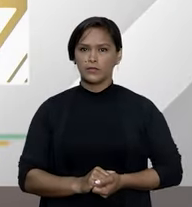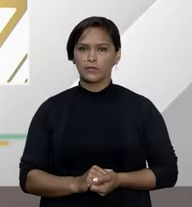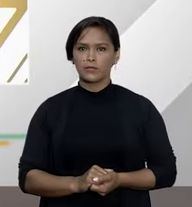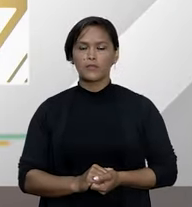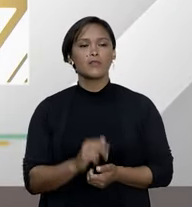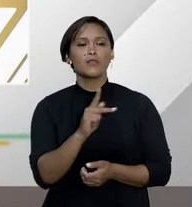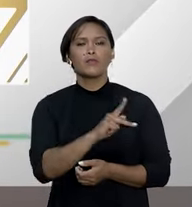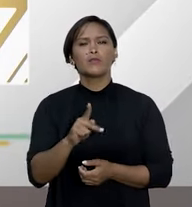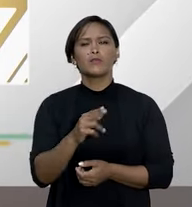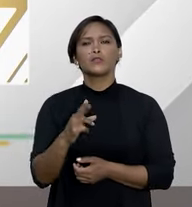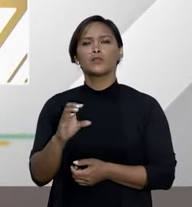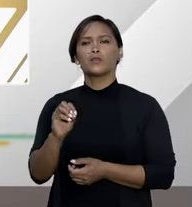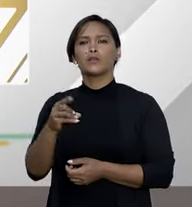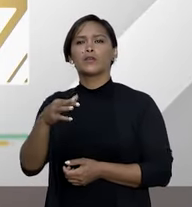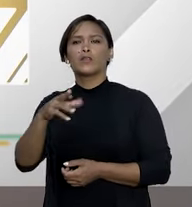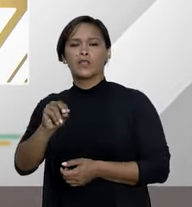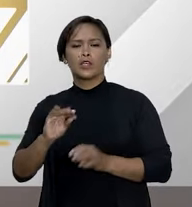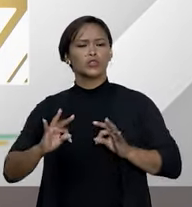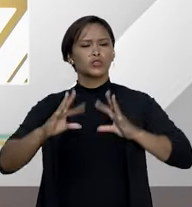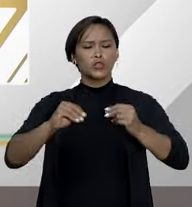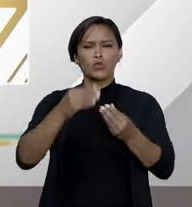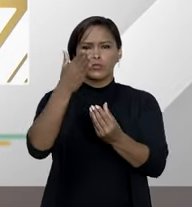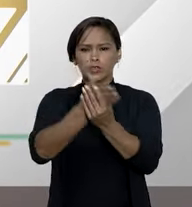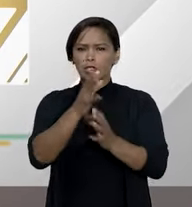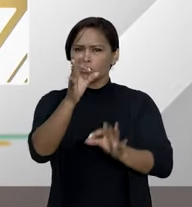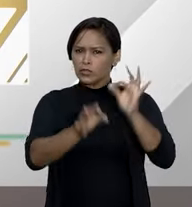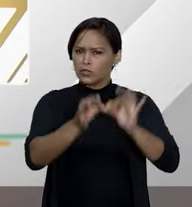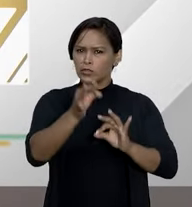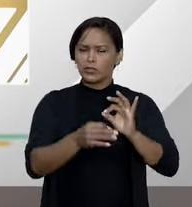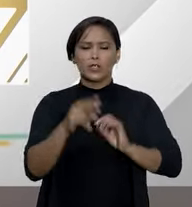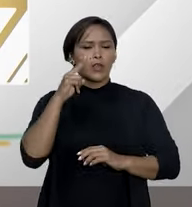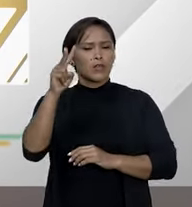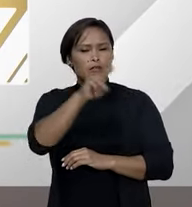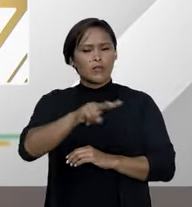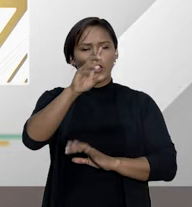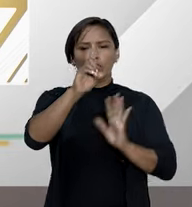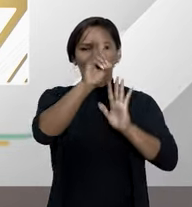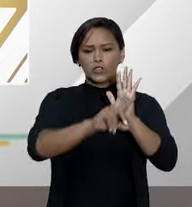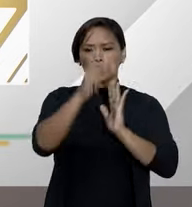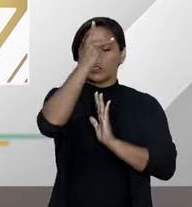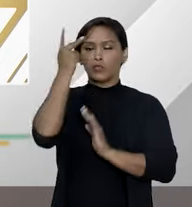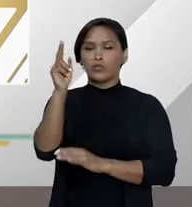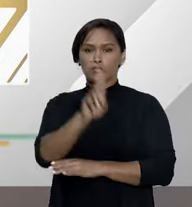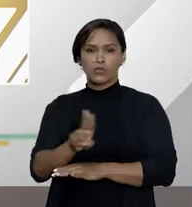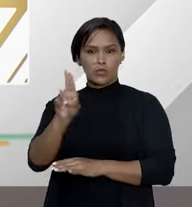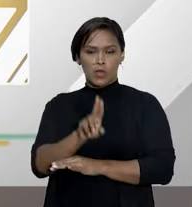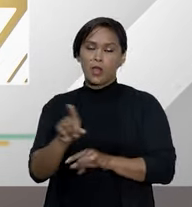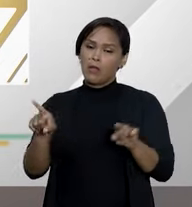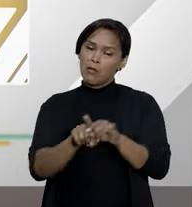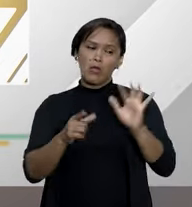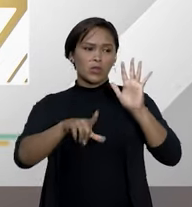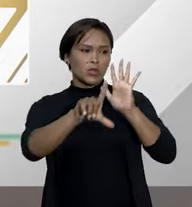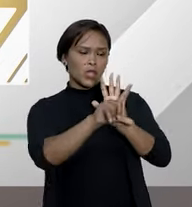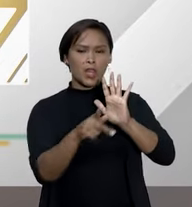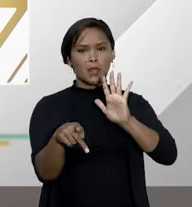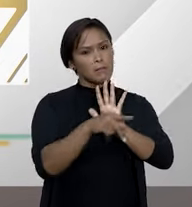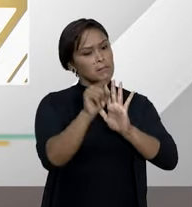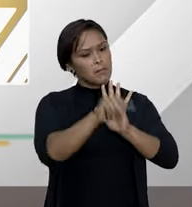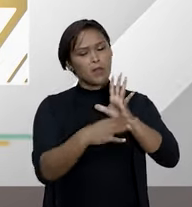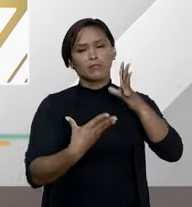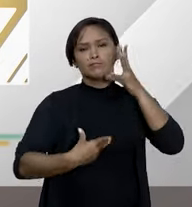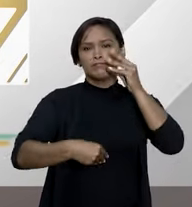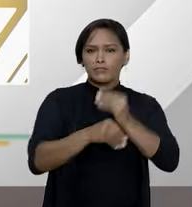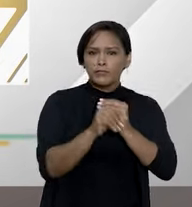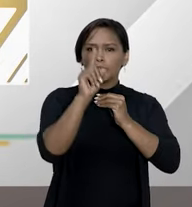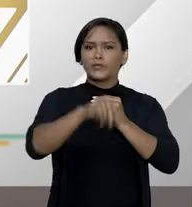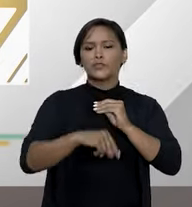Professor Rodrigo, esses casos são sempre julgados pela ótica do direito do consumidor ou há legislações que podem ser somadas